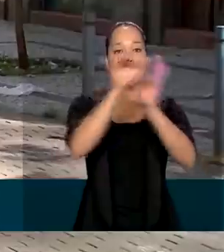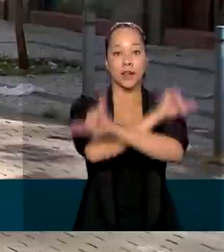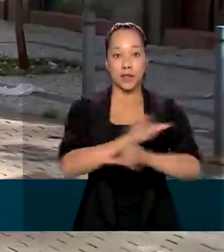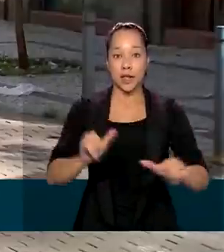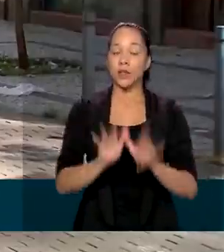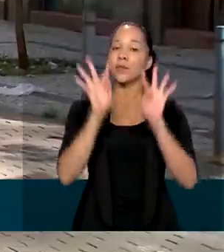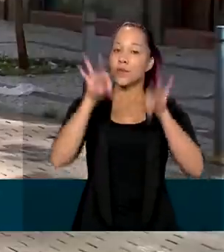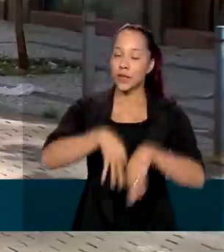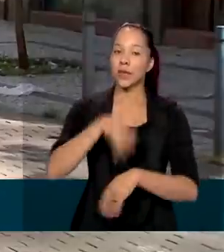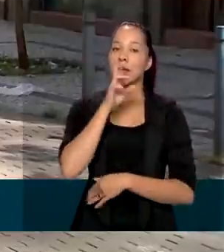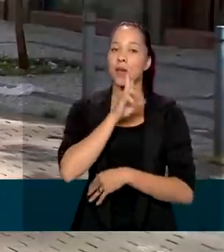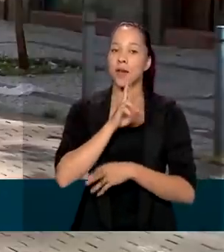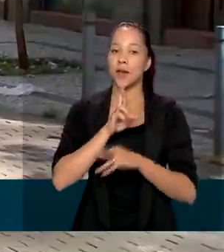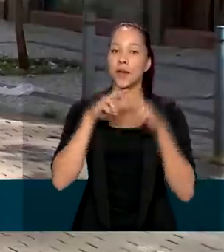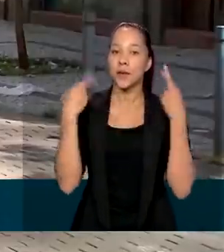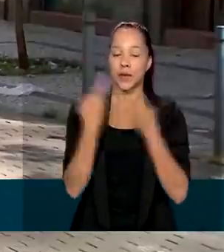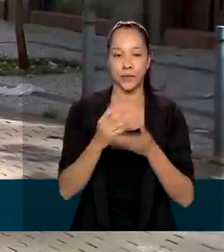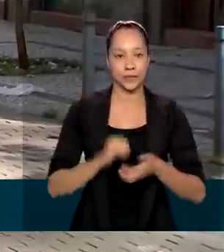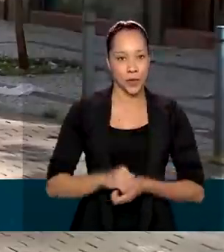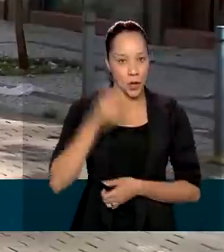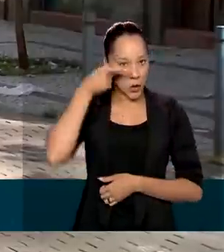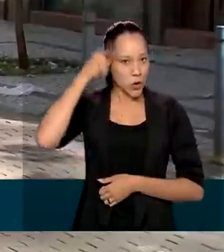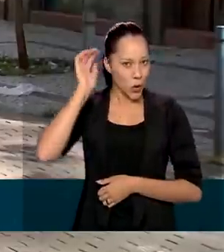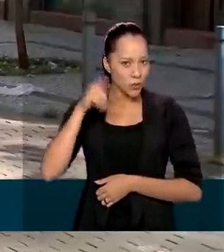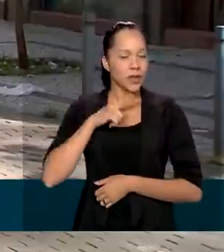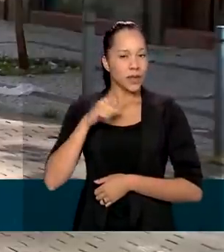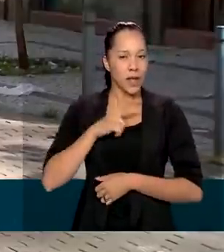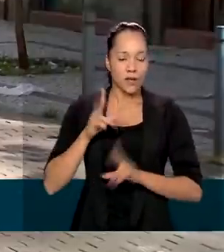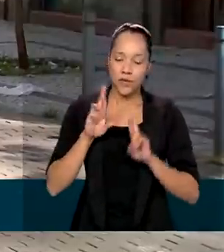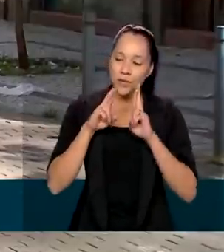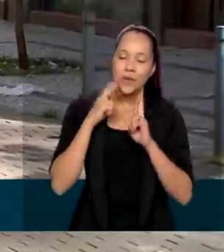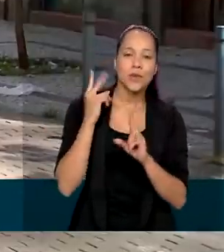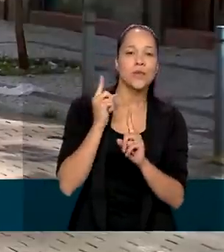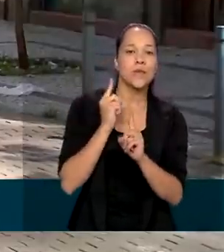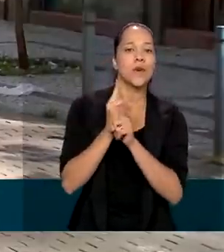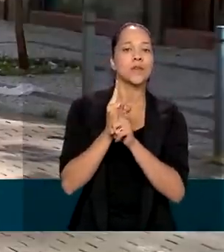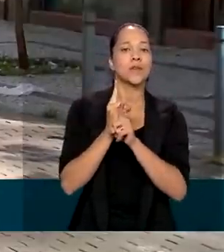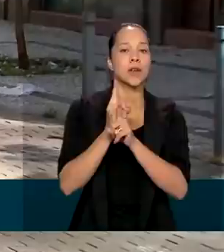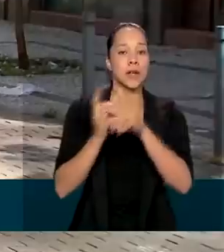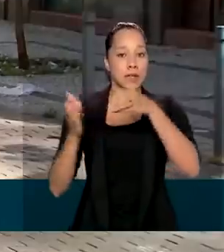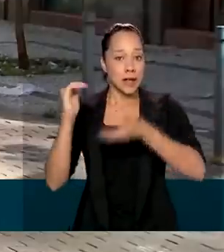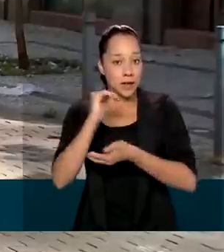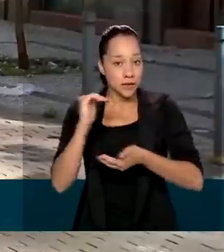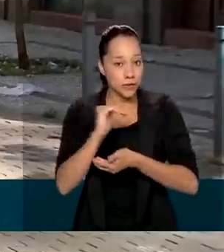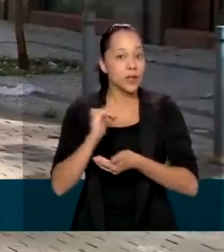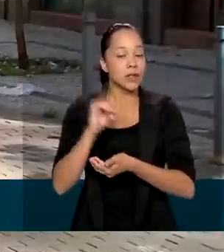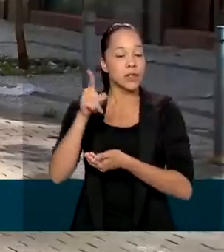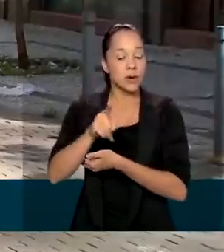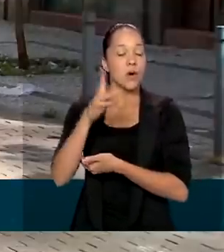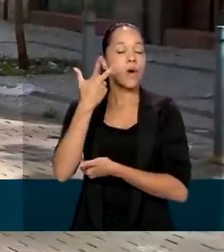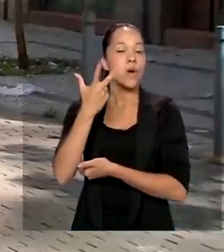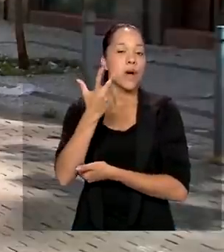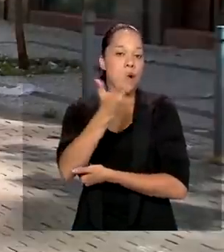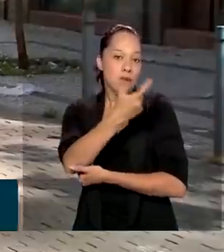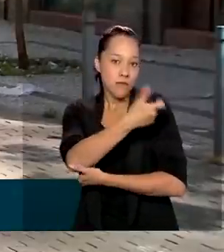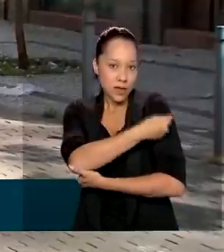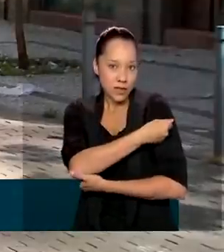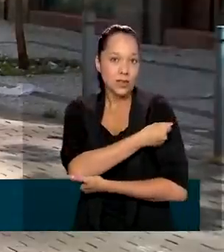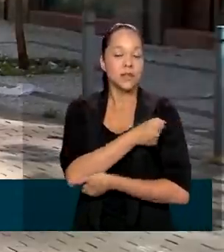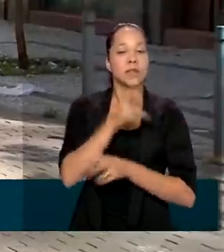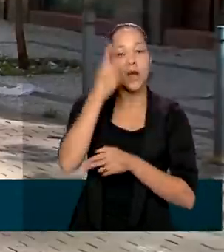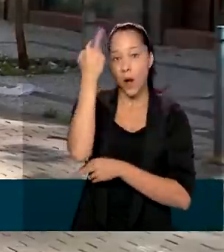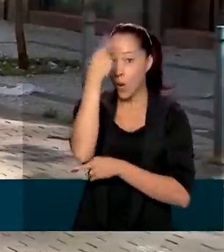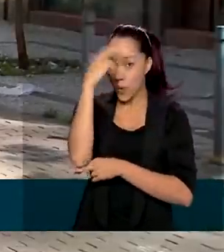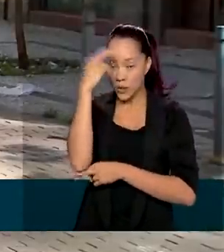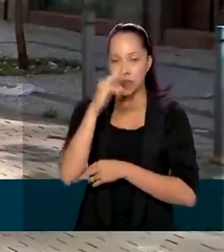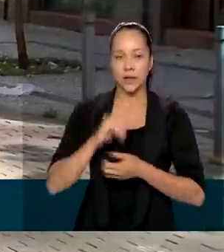final da reunião. E ontem houve um encontro da Anvisa com o Laboratório União Química sobre a vacina russa Sputnik. O objetivo